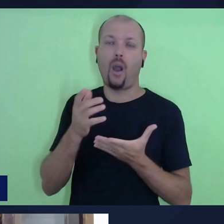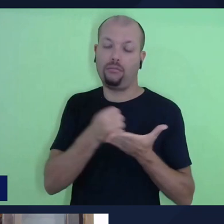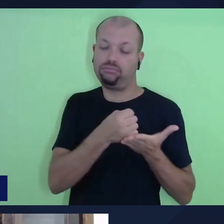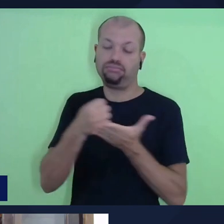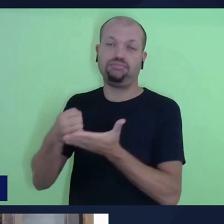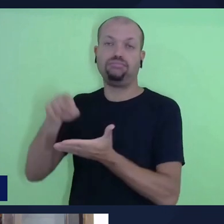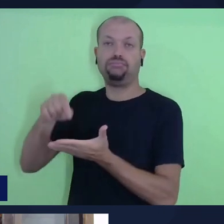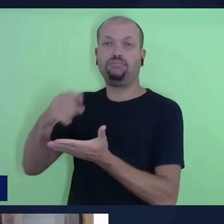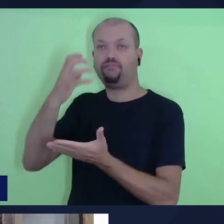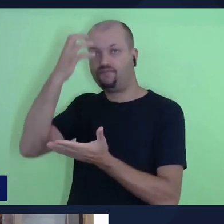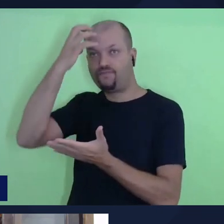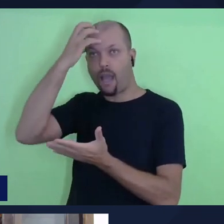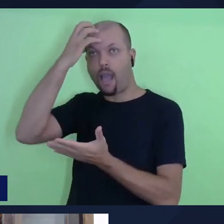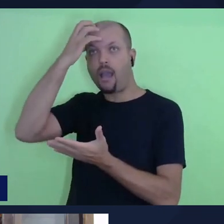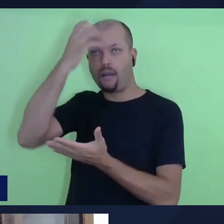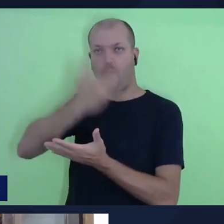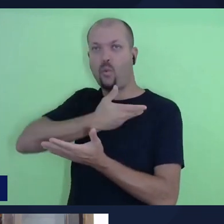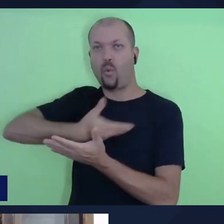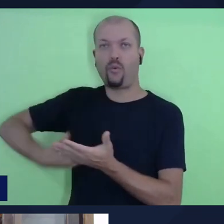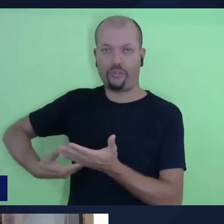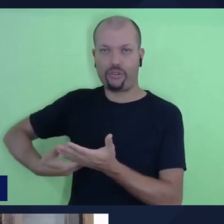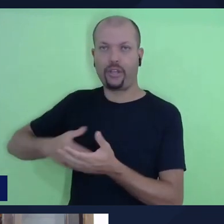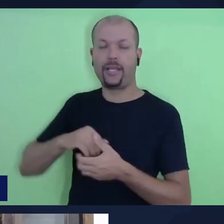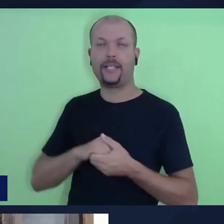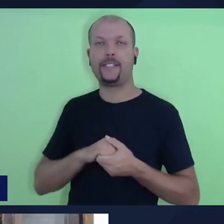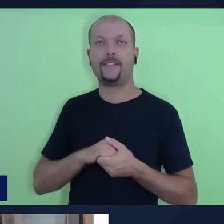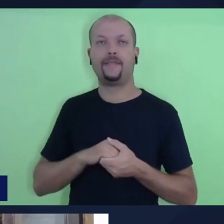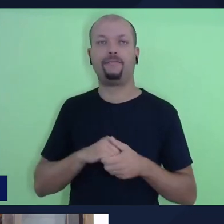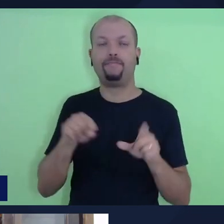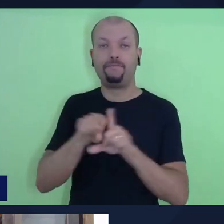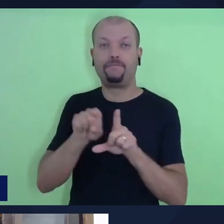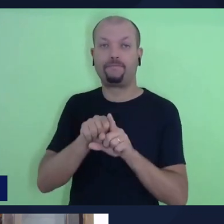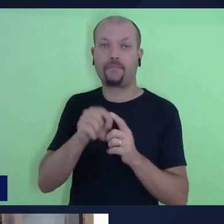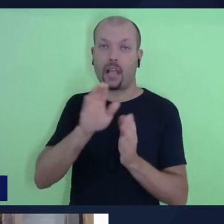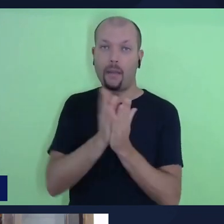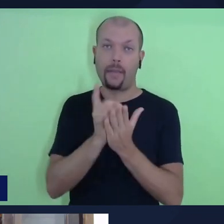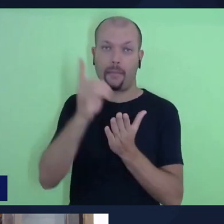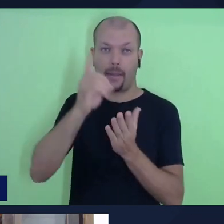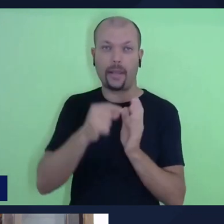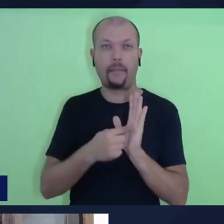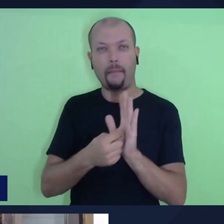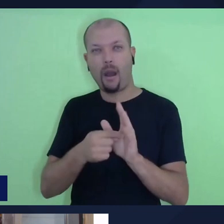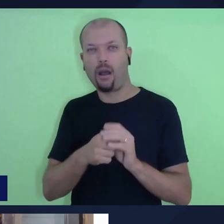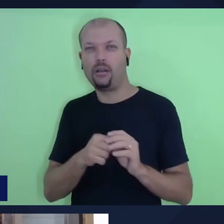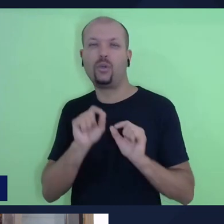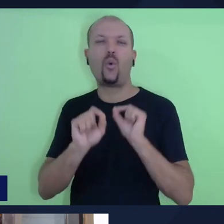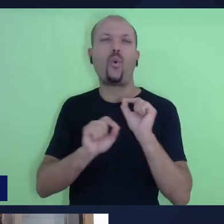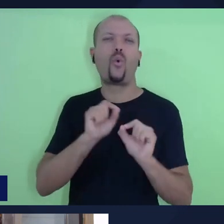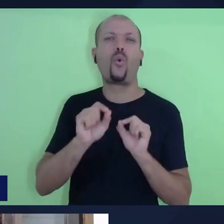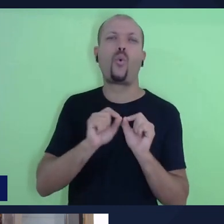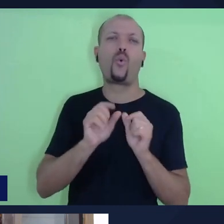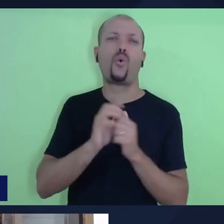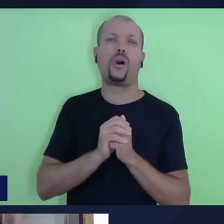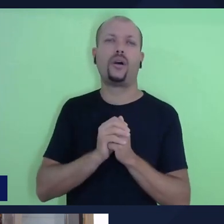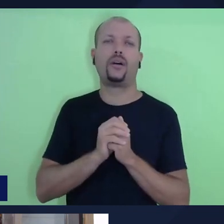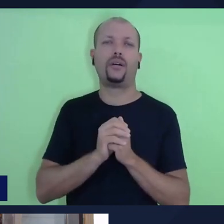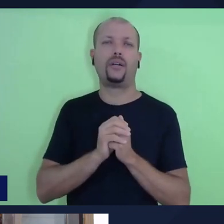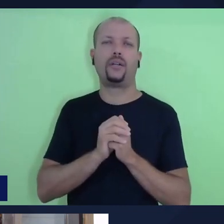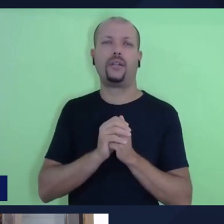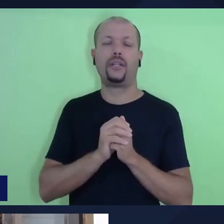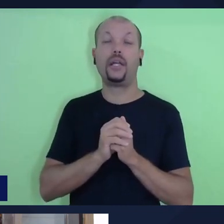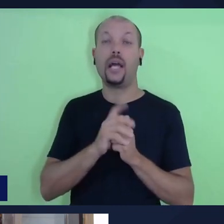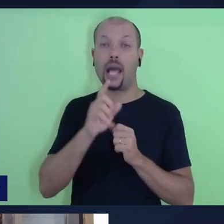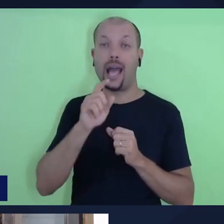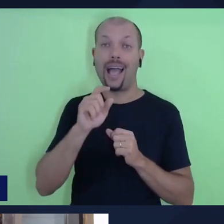ser o governante e aparentemente o texto bíblico, ele tem que deixar claro que isso estava nos propósitos dignos de